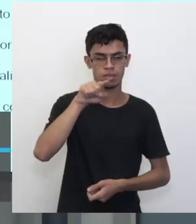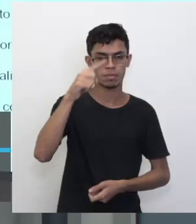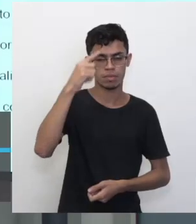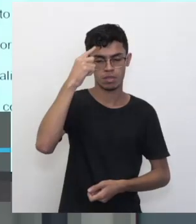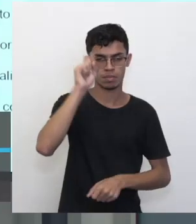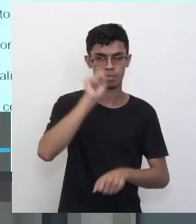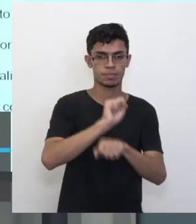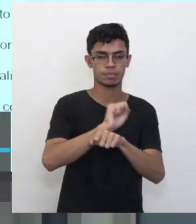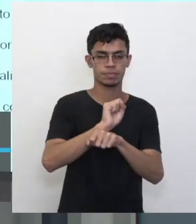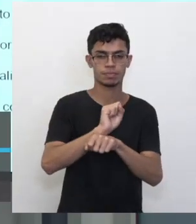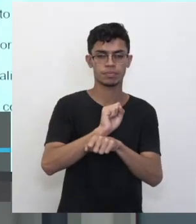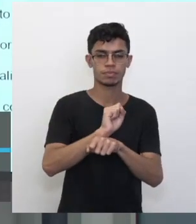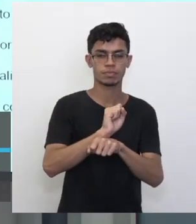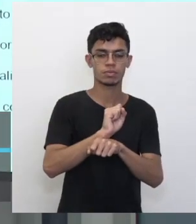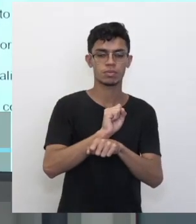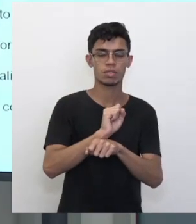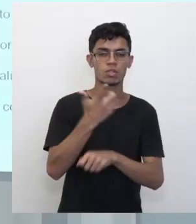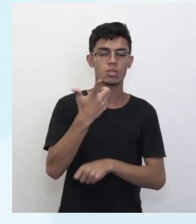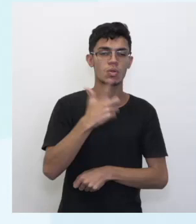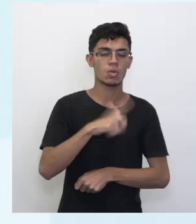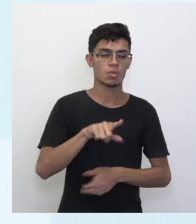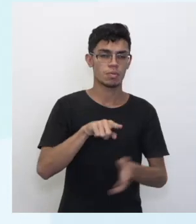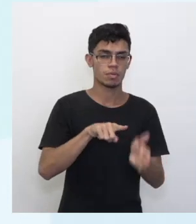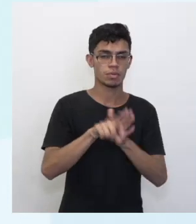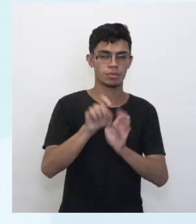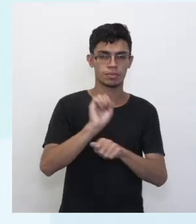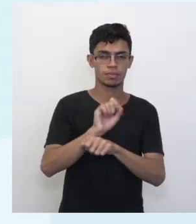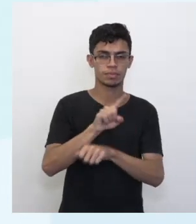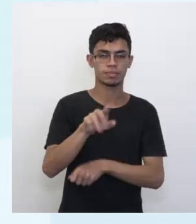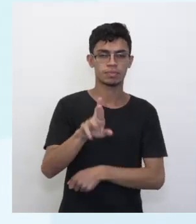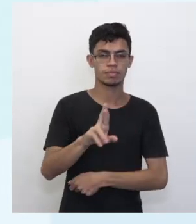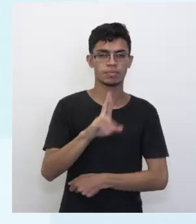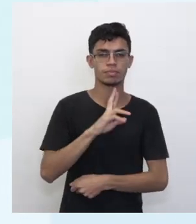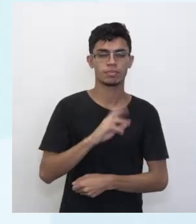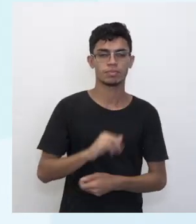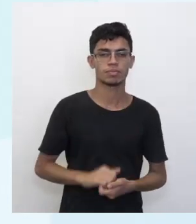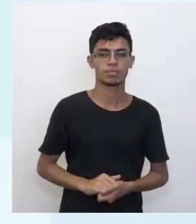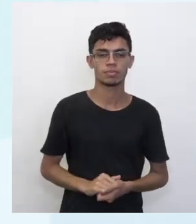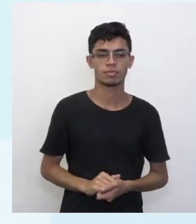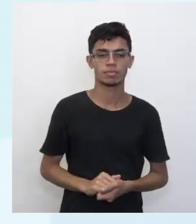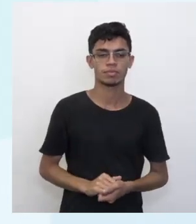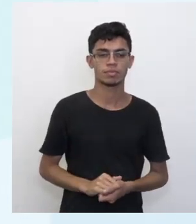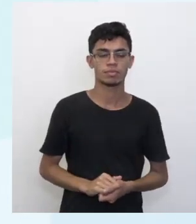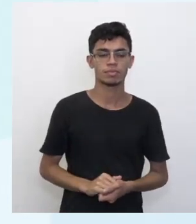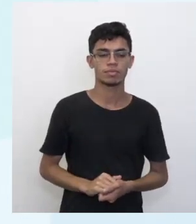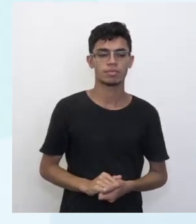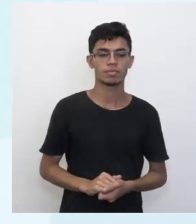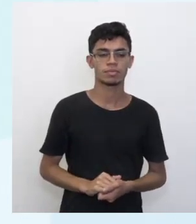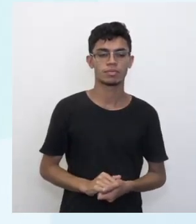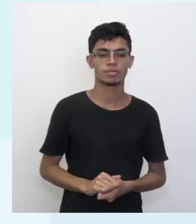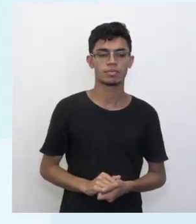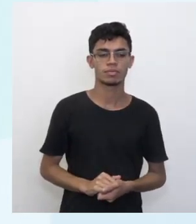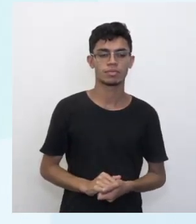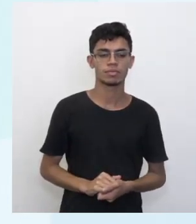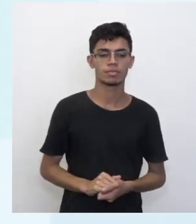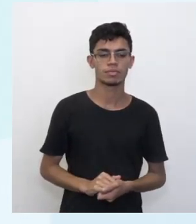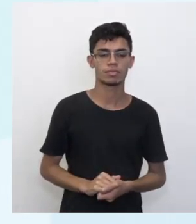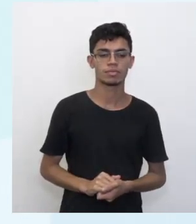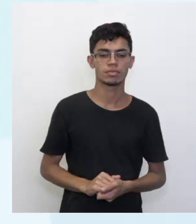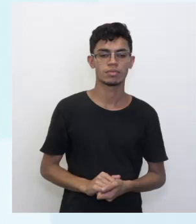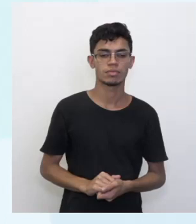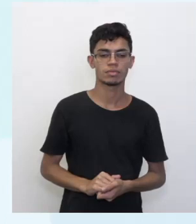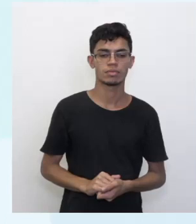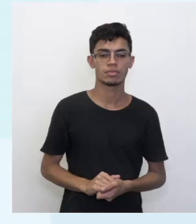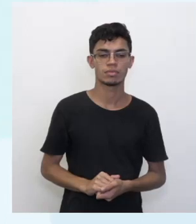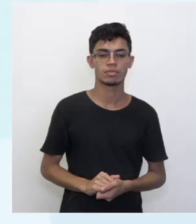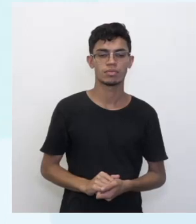pausa lá. Pausa. De novo na pergunta. Vou esperar você. Beleza? Então, qual é a resposta? A resposta é a letra